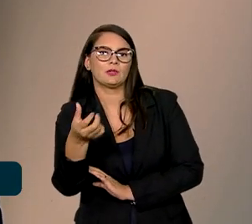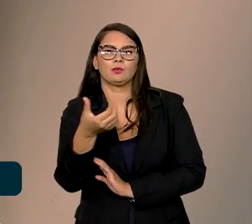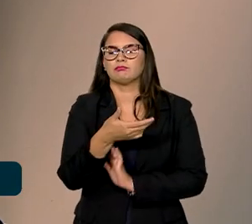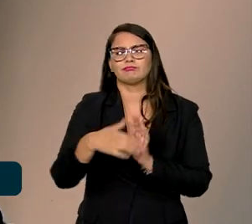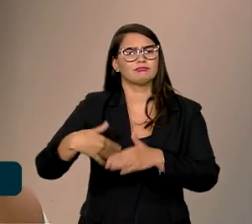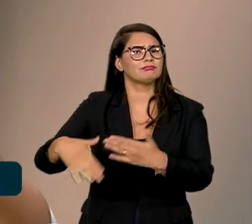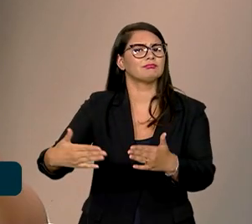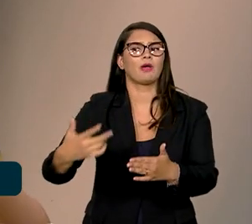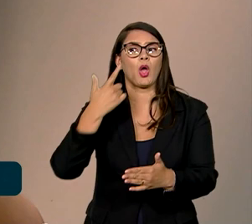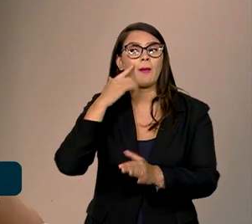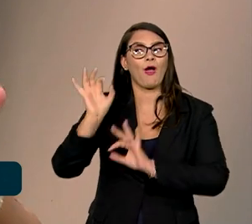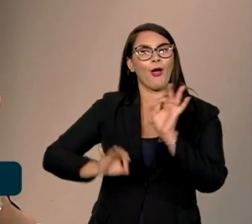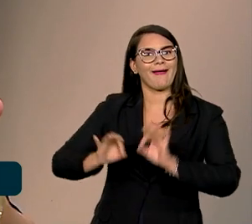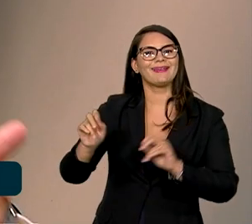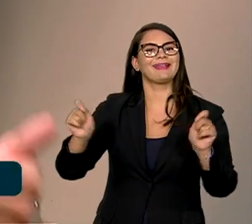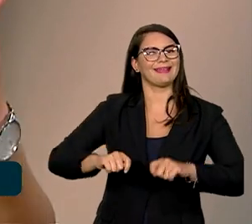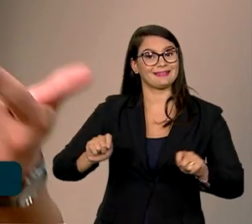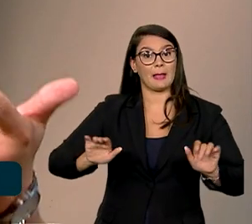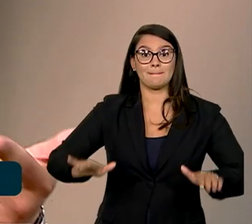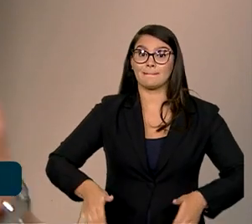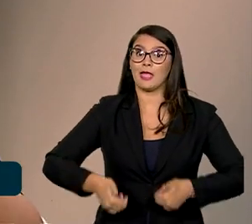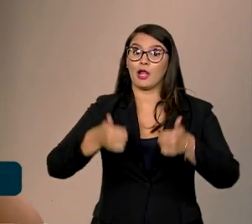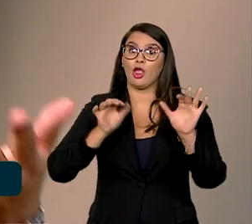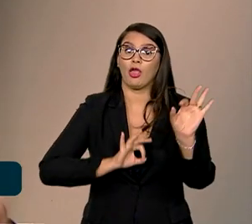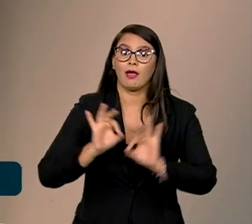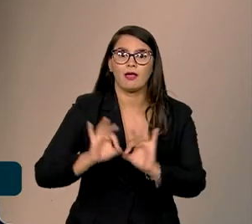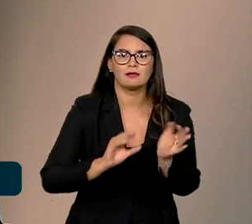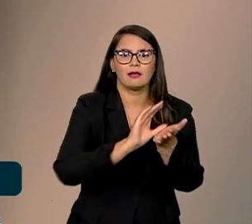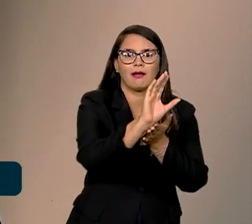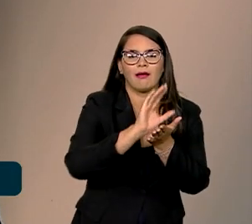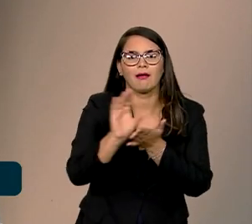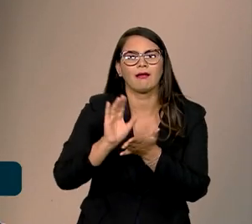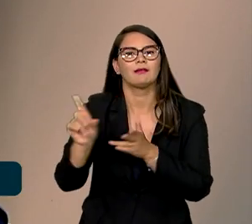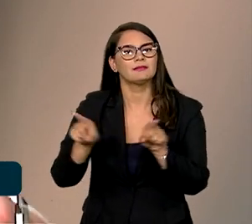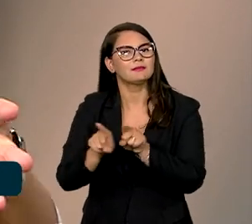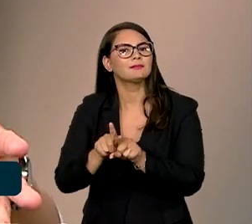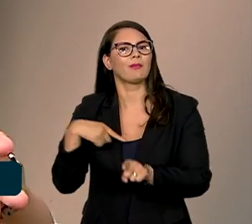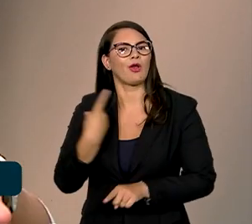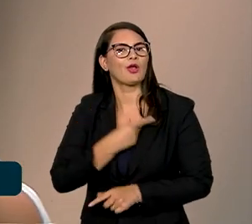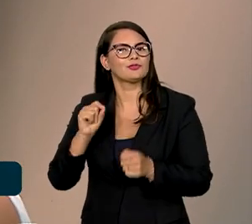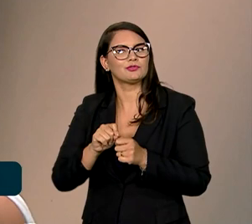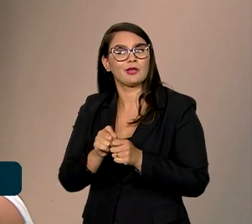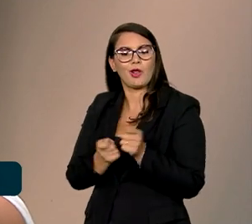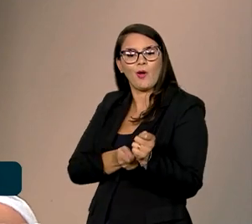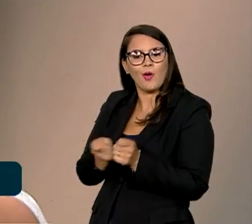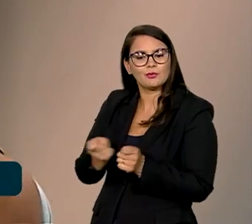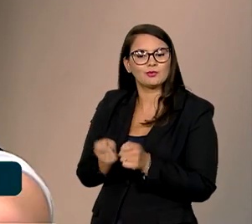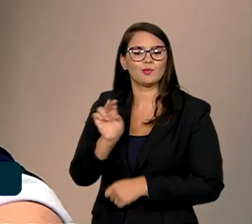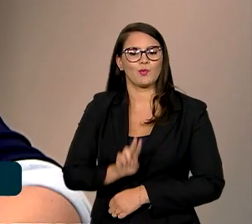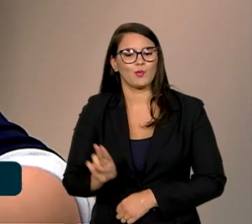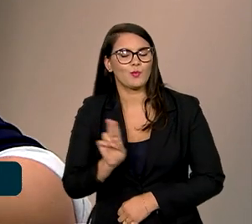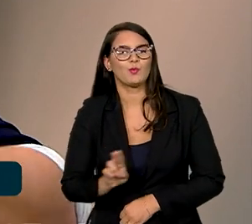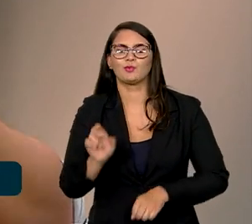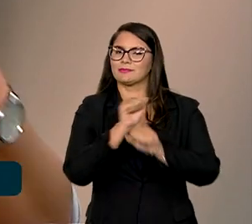iniciativas. Isso melhora a qualidade de gastos, melhora a nossa, também, forma de fazer o controle do uso desse gasto,